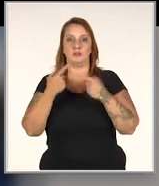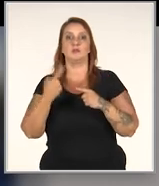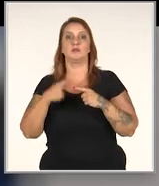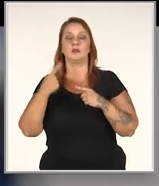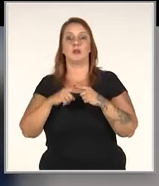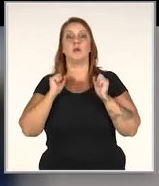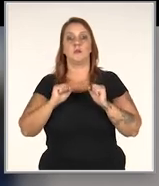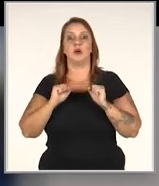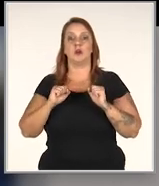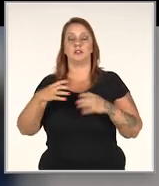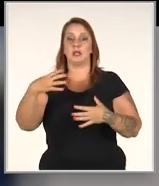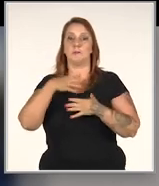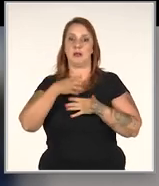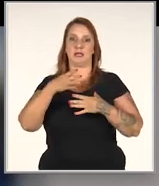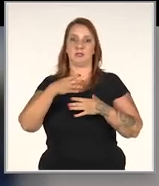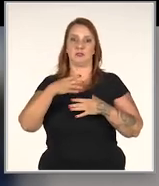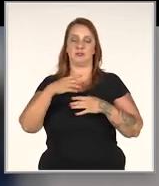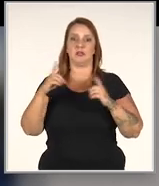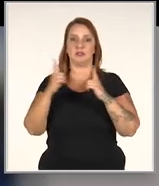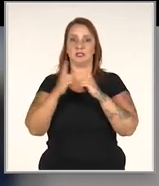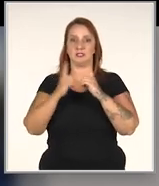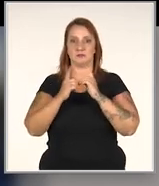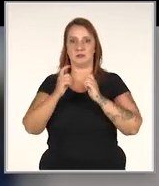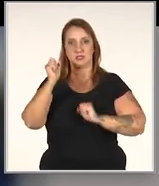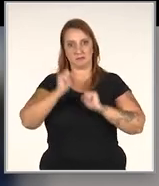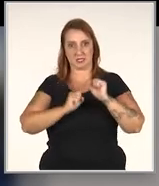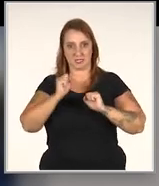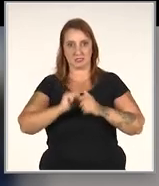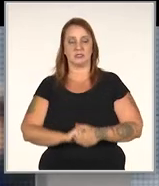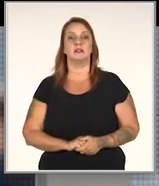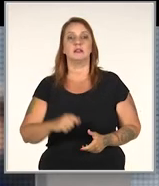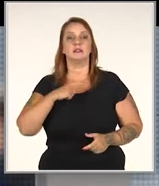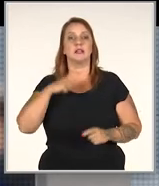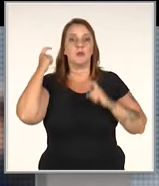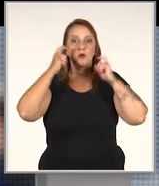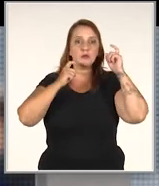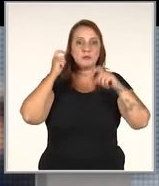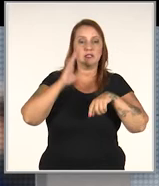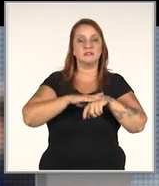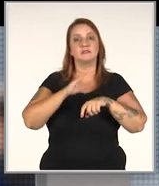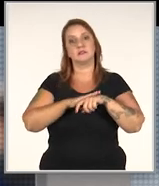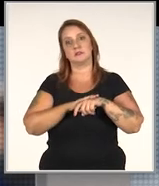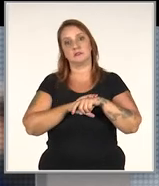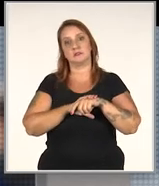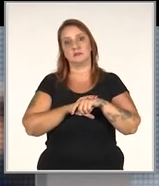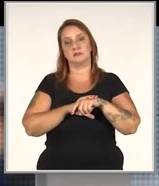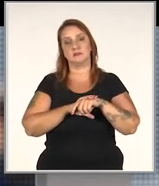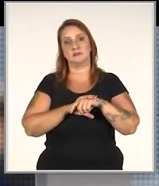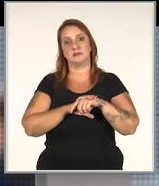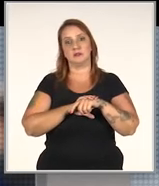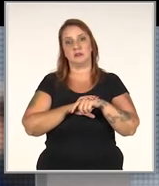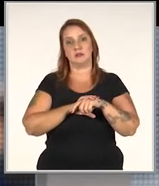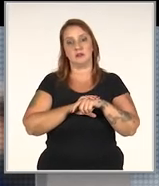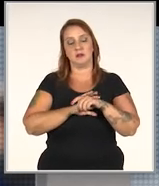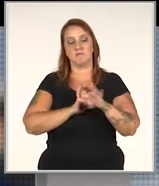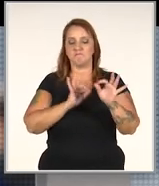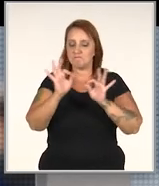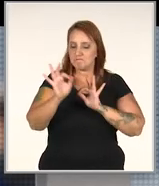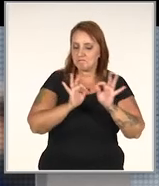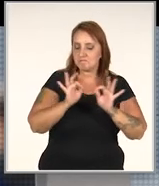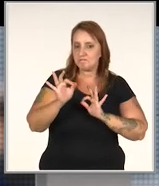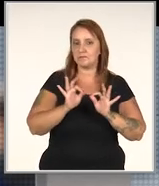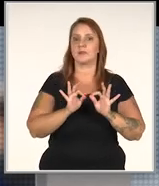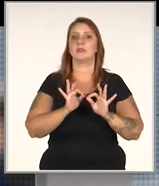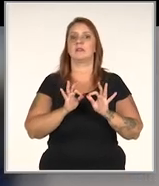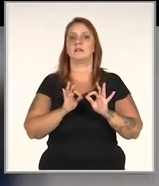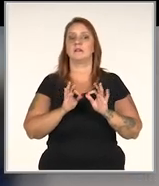novidades, porque isso pode gerar um impacto no atendimento da empresa. Ele tem essa preocupação de fazer isso com bastante